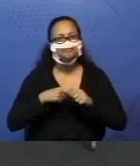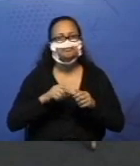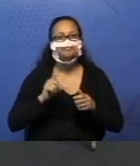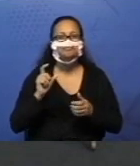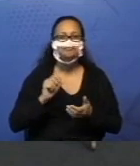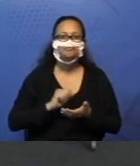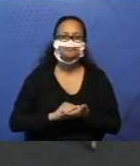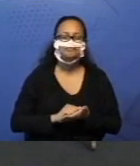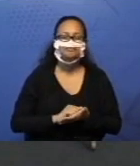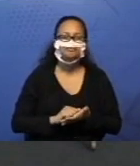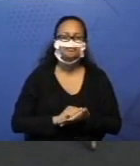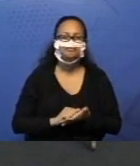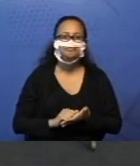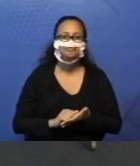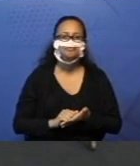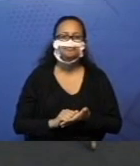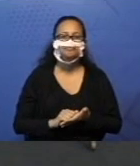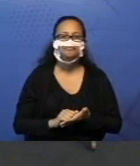borracha.